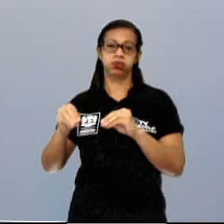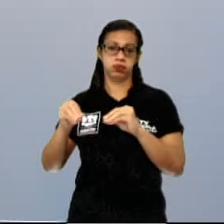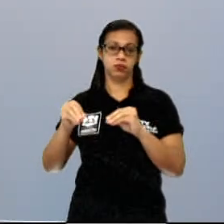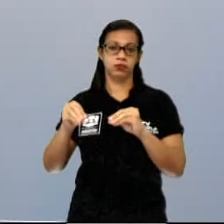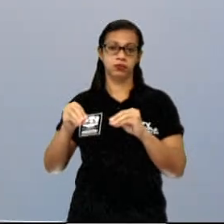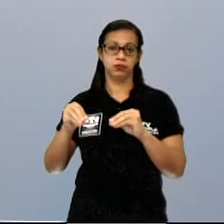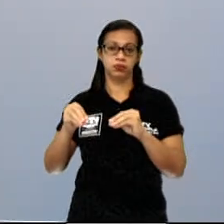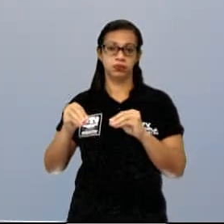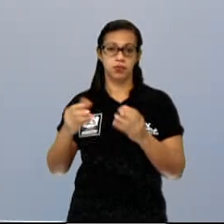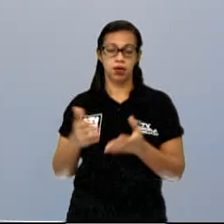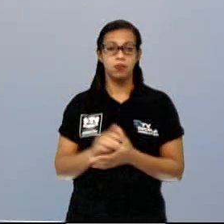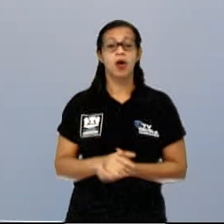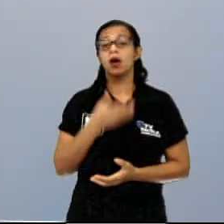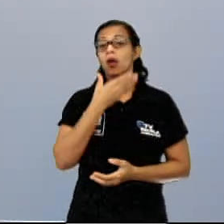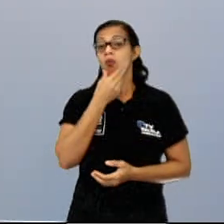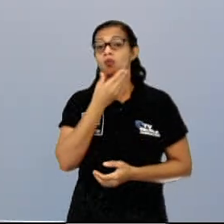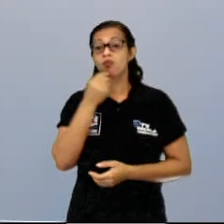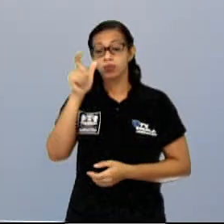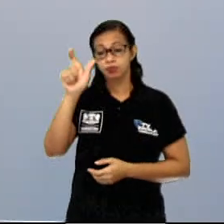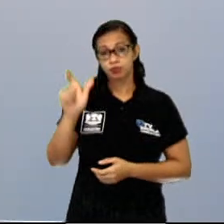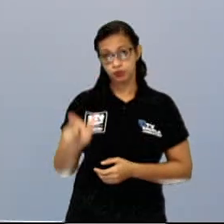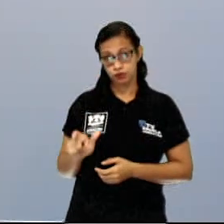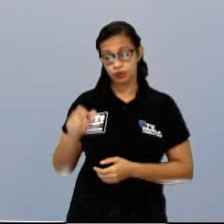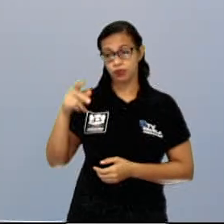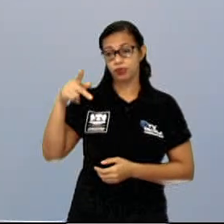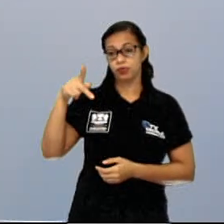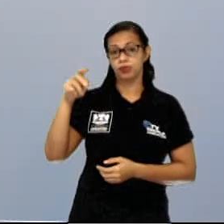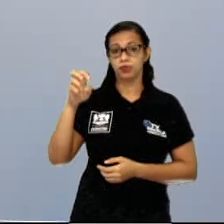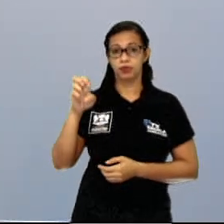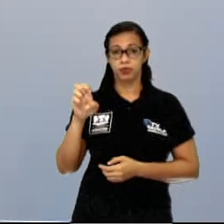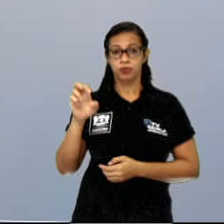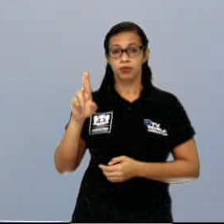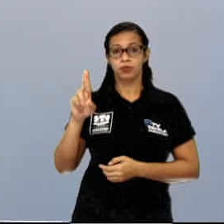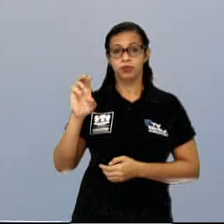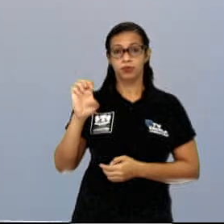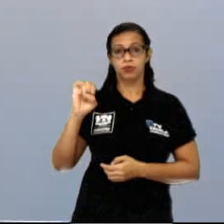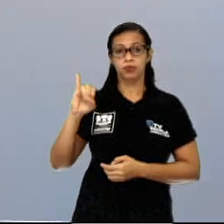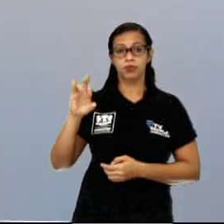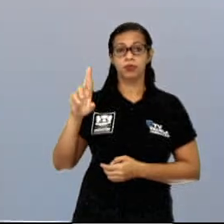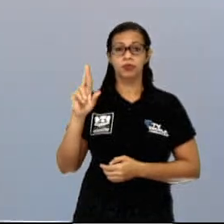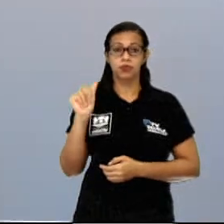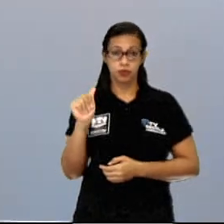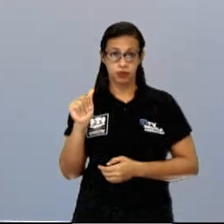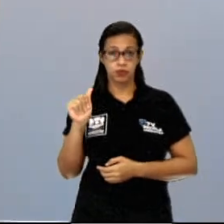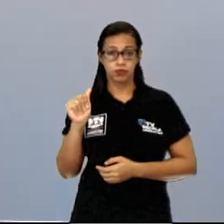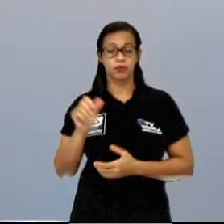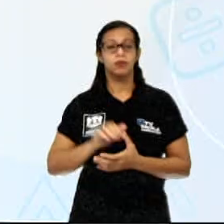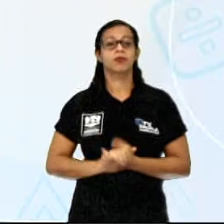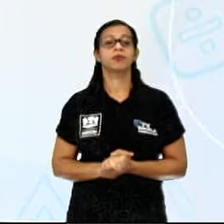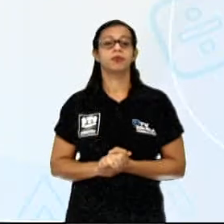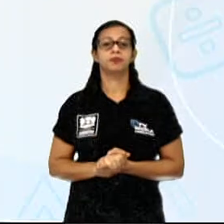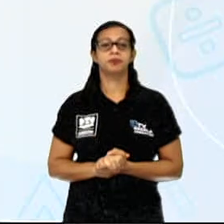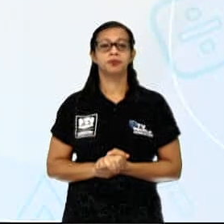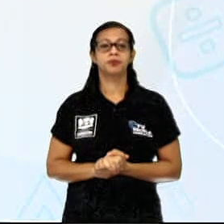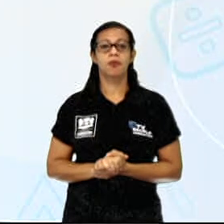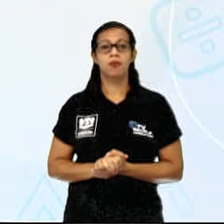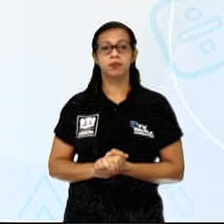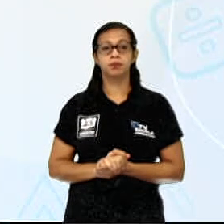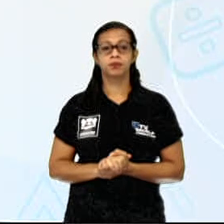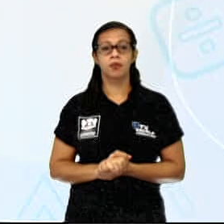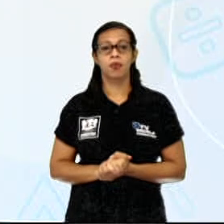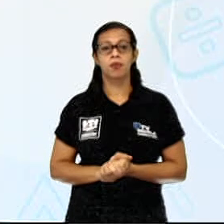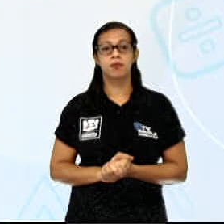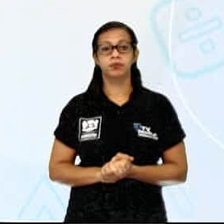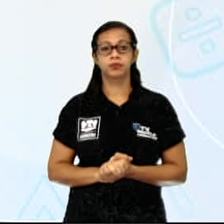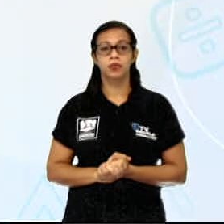que serão conhecidas como bota abaixo. E, aqui, a gente vai ver uma foto que exemplifica bem